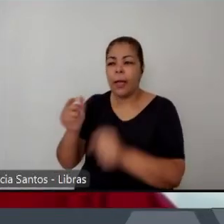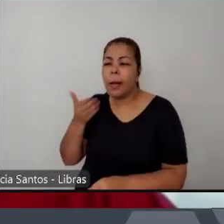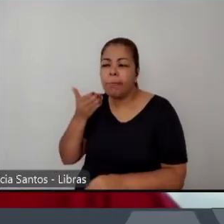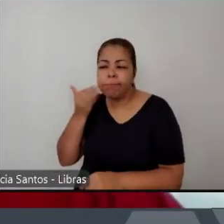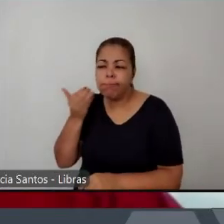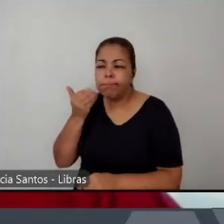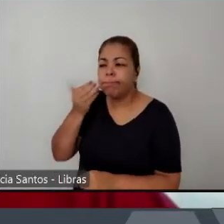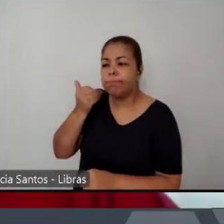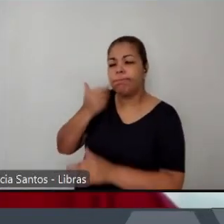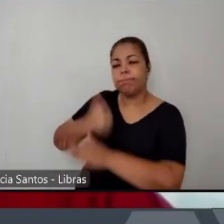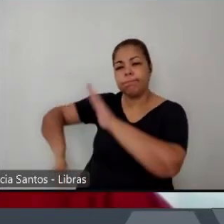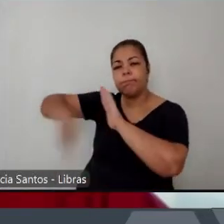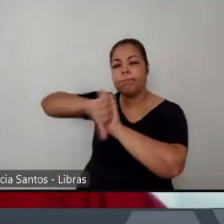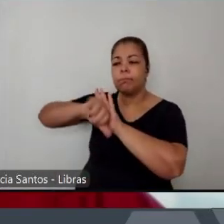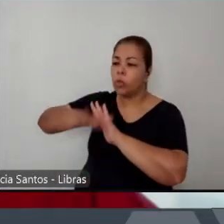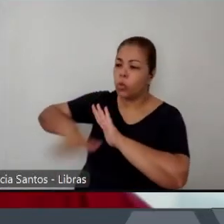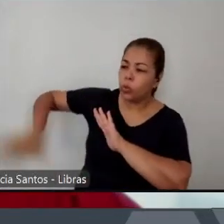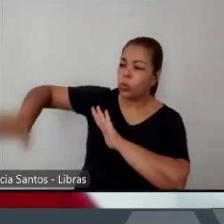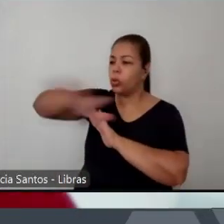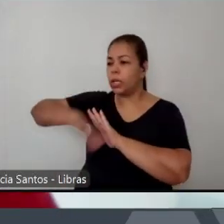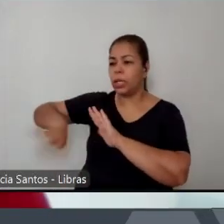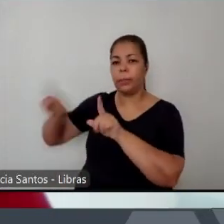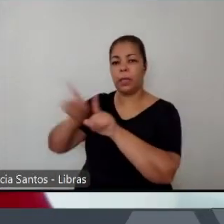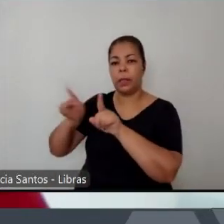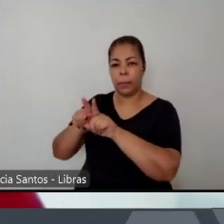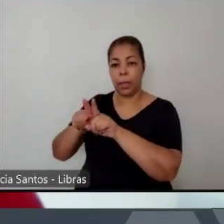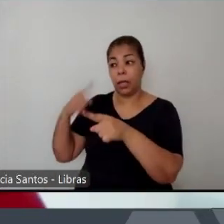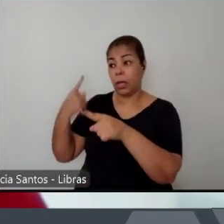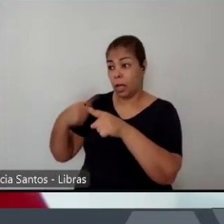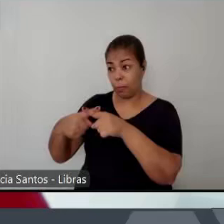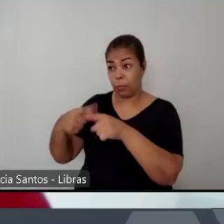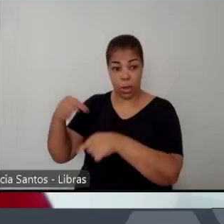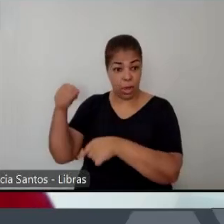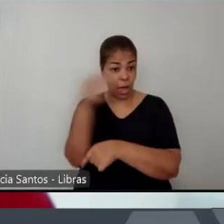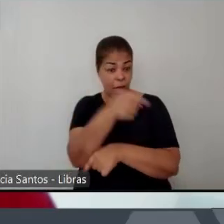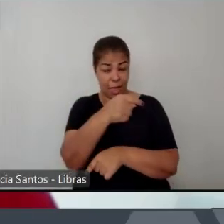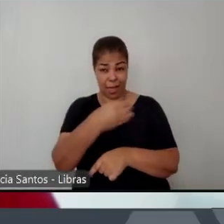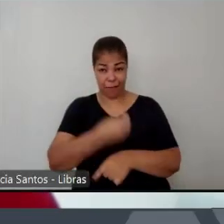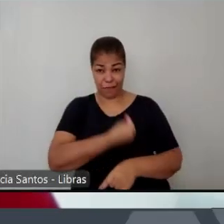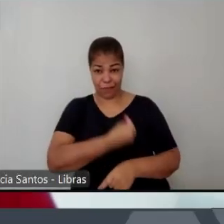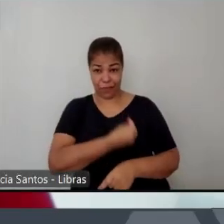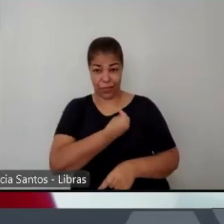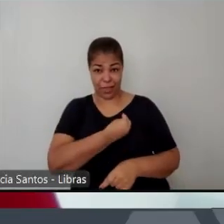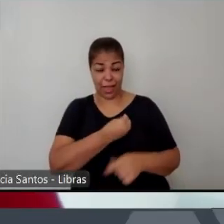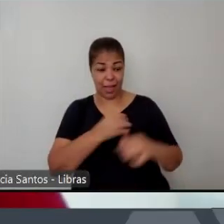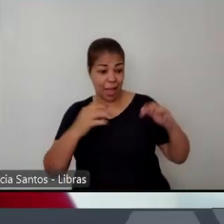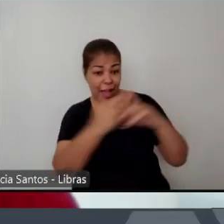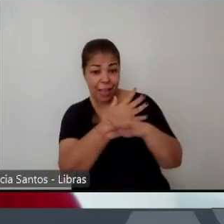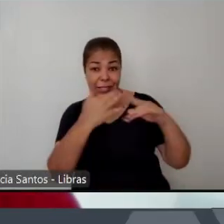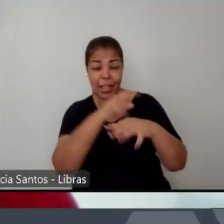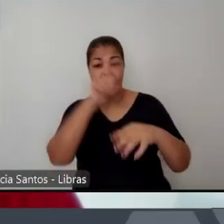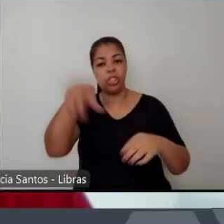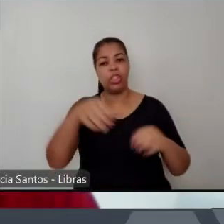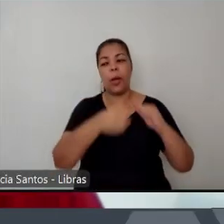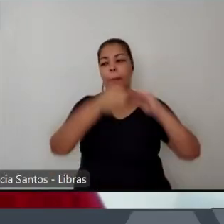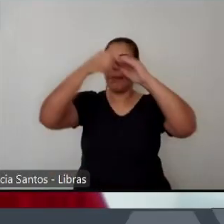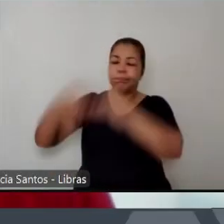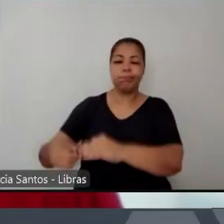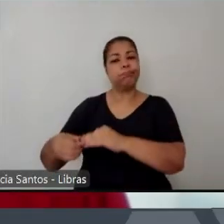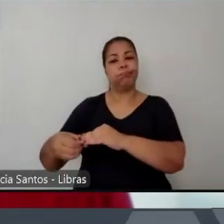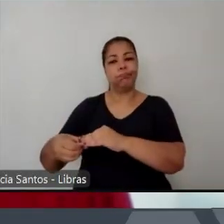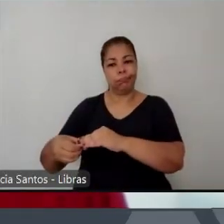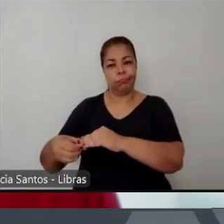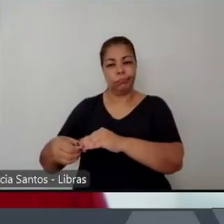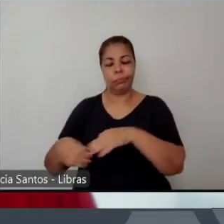essa humilhação que é a vida nas cidades porque você imagina Paulo uma coisa